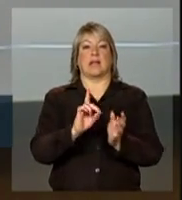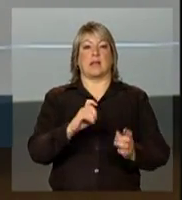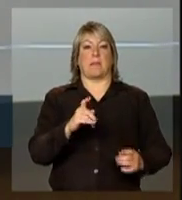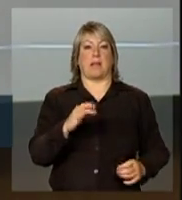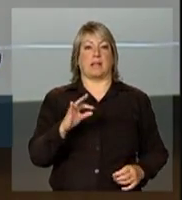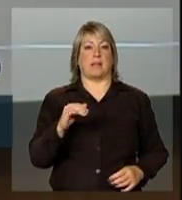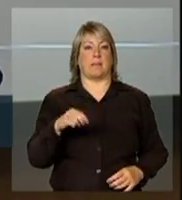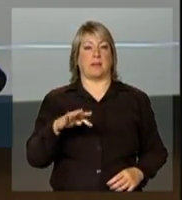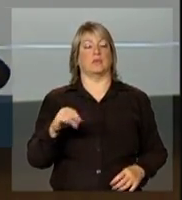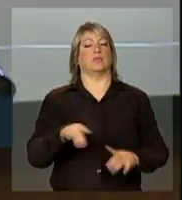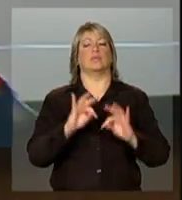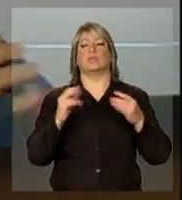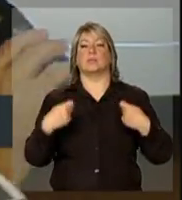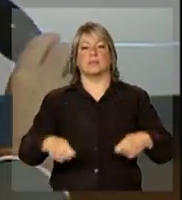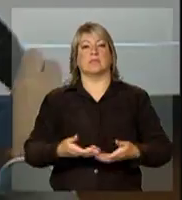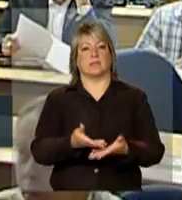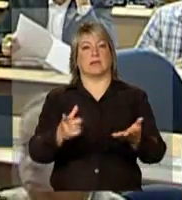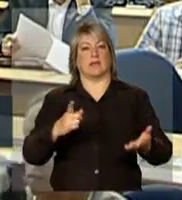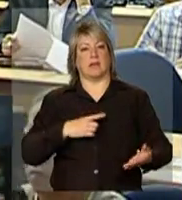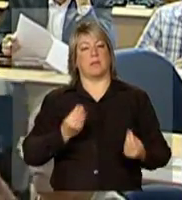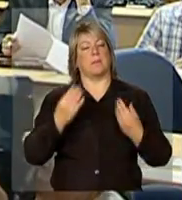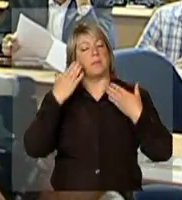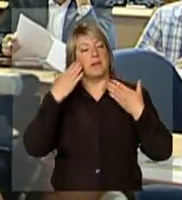que for necessário para ser complementado. Muito obrigado.